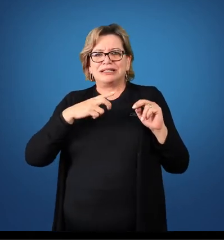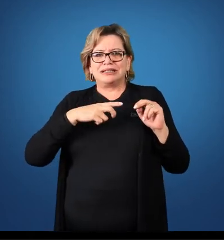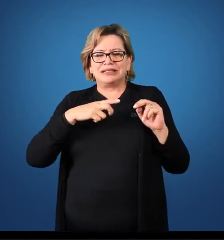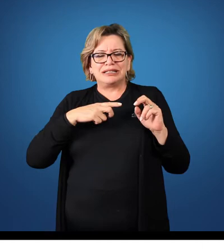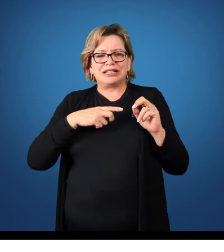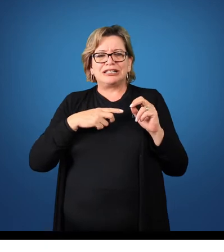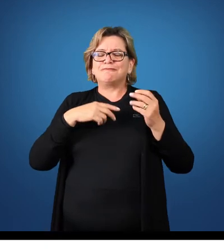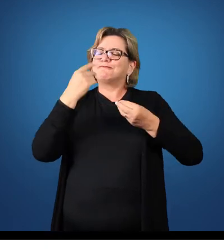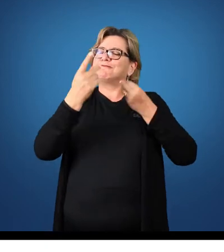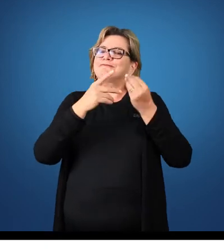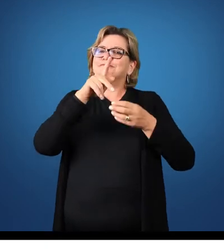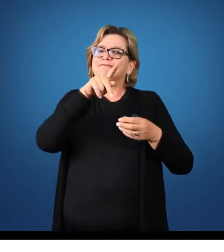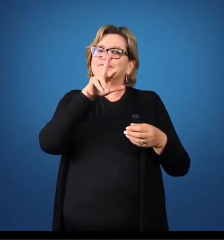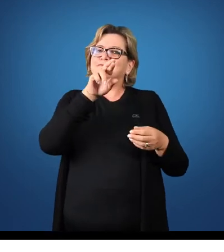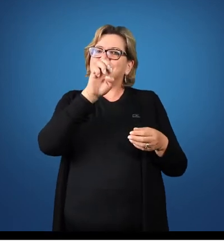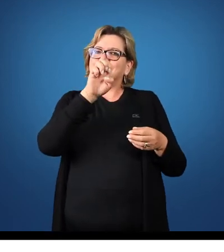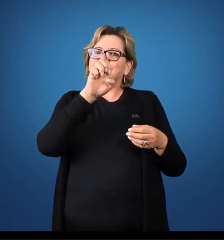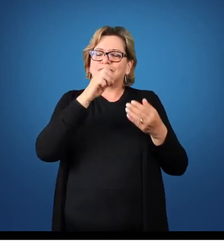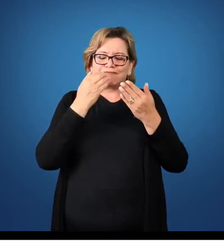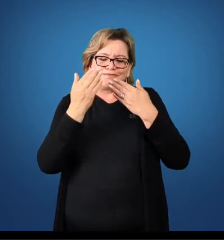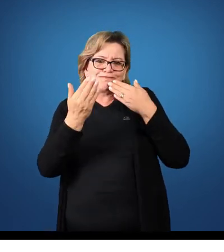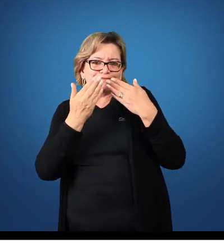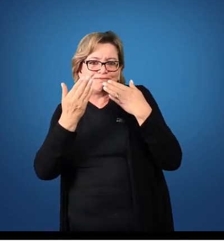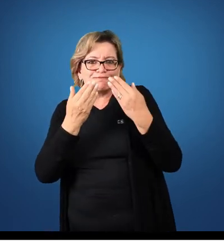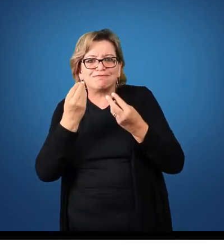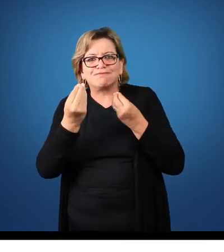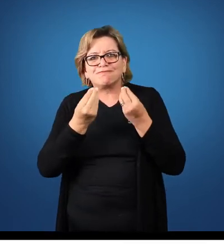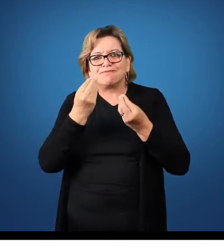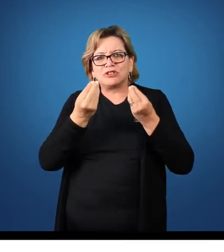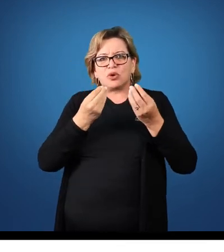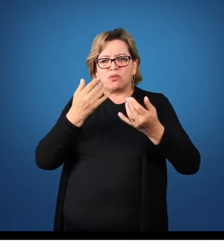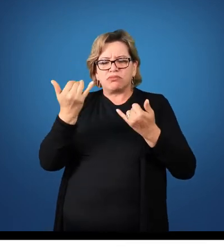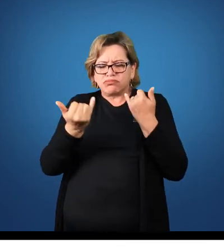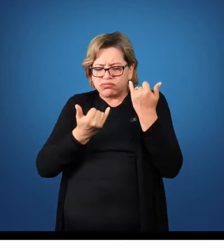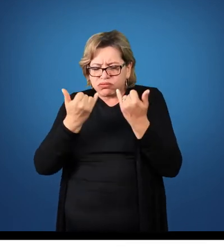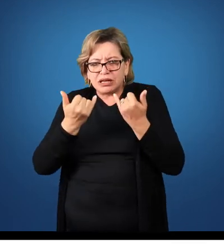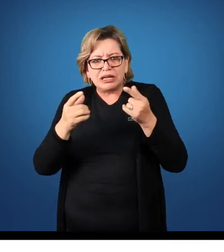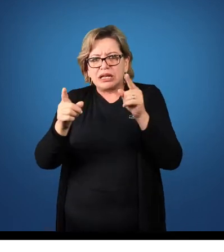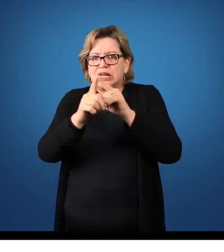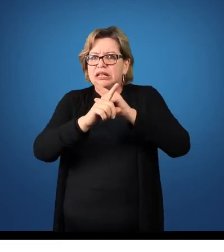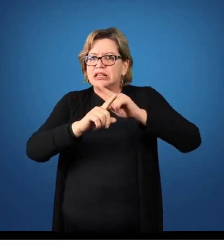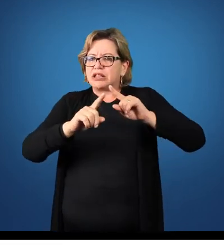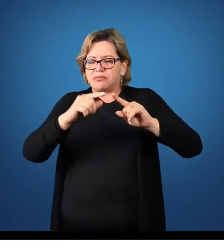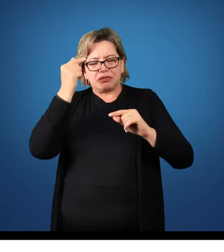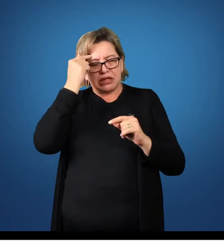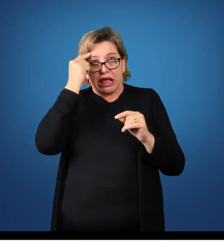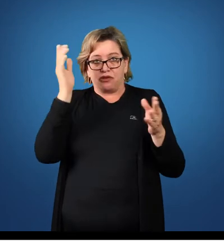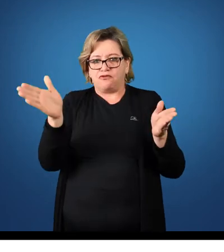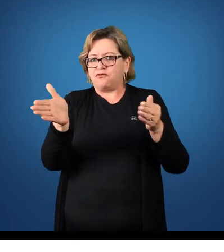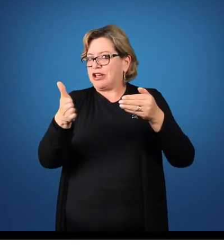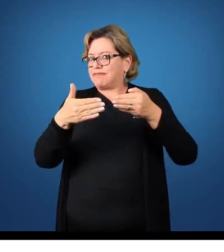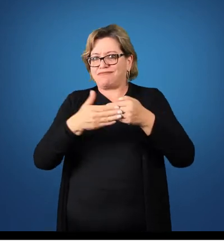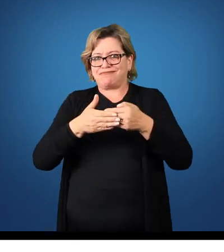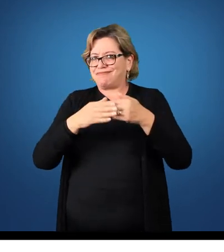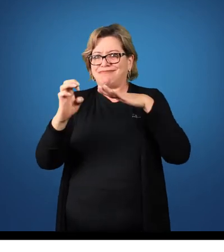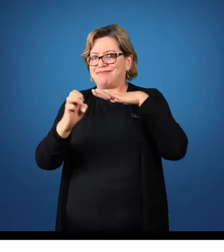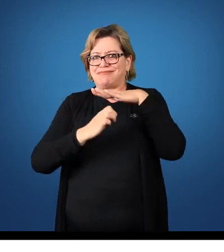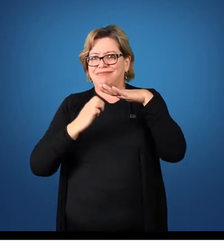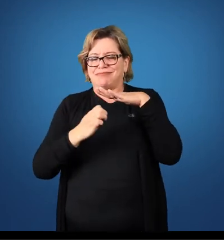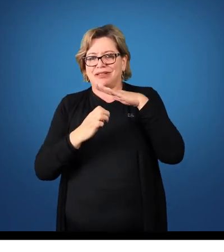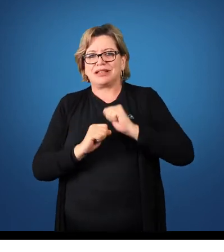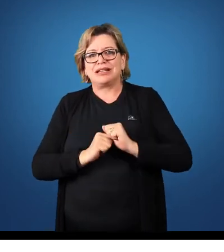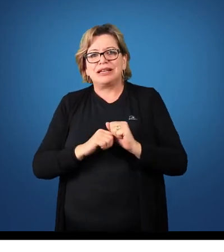pressupostos de análise das informações, não considerando o encerramento em curto prazo.